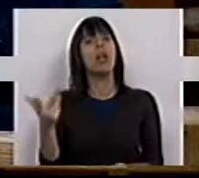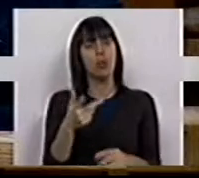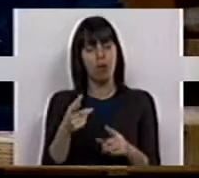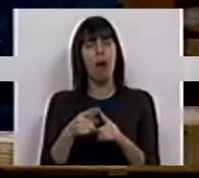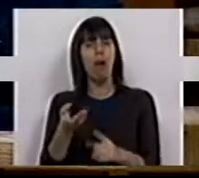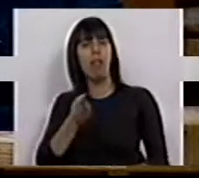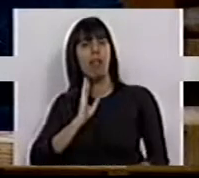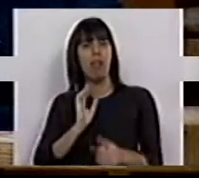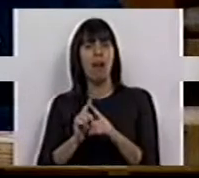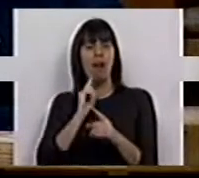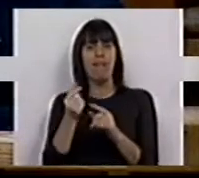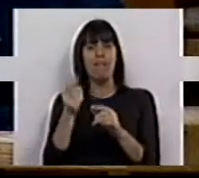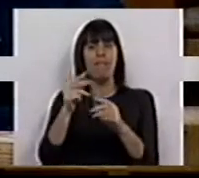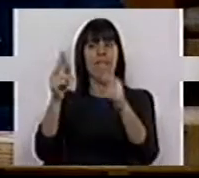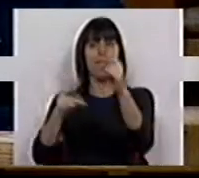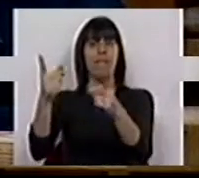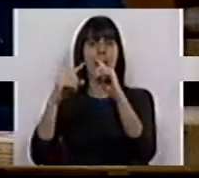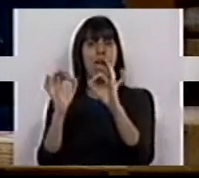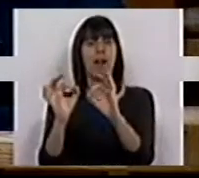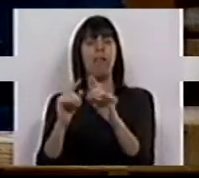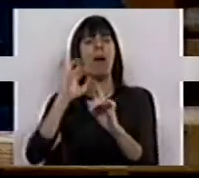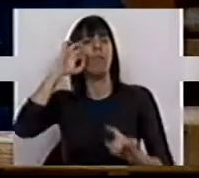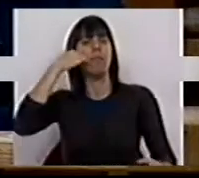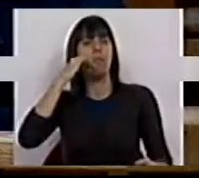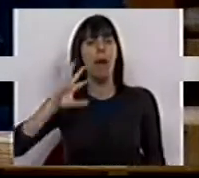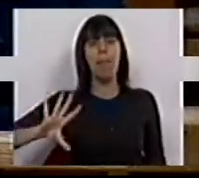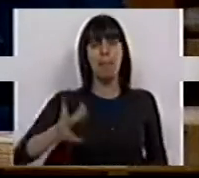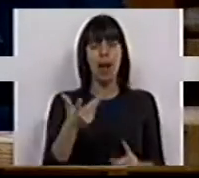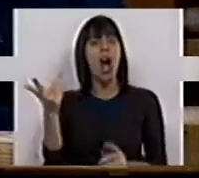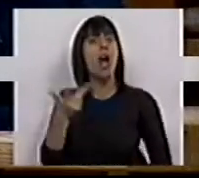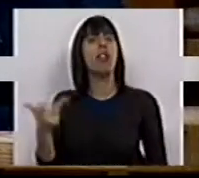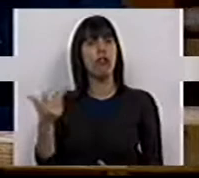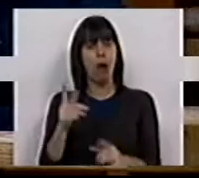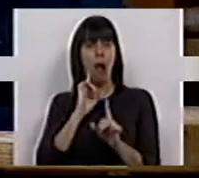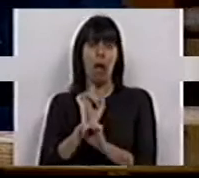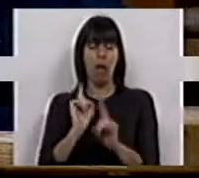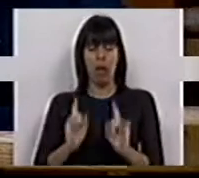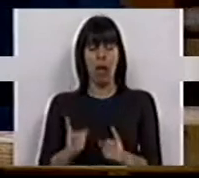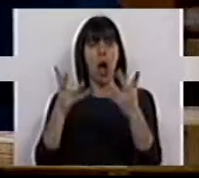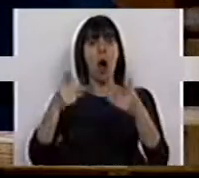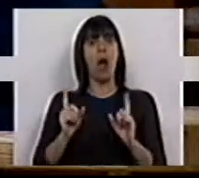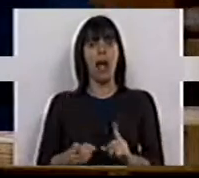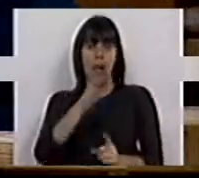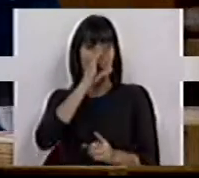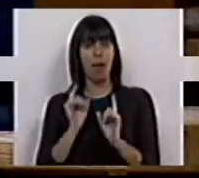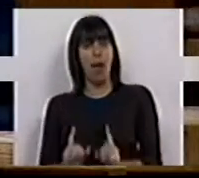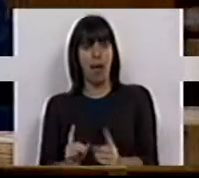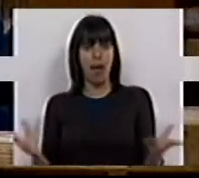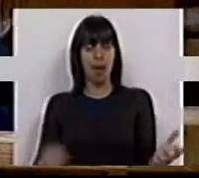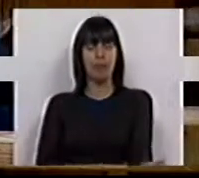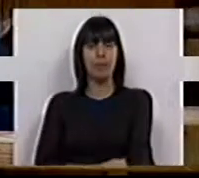é a subserviência à finança. A Troika é o ataque ao país. A Troika é este orçamento, é este Governo.